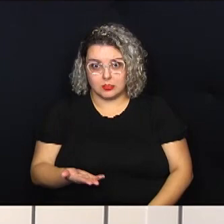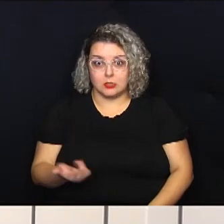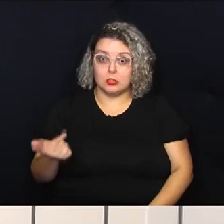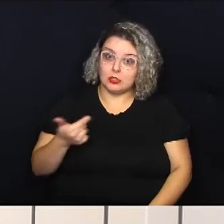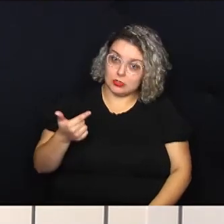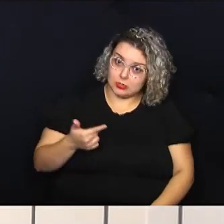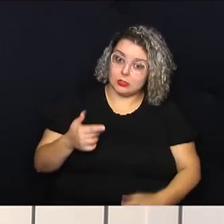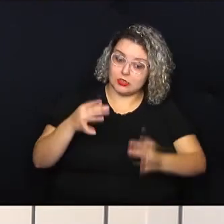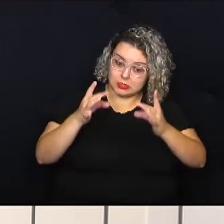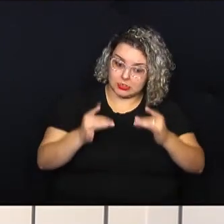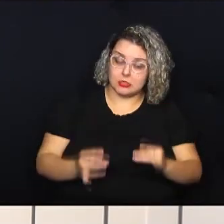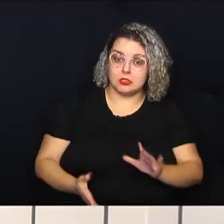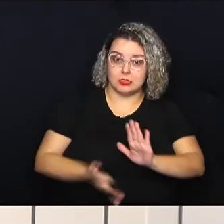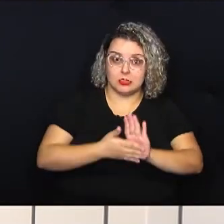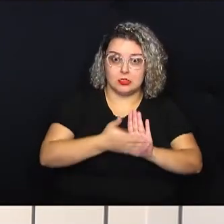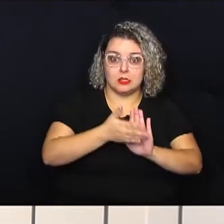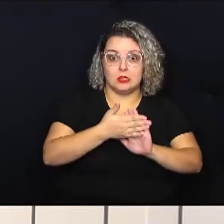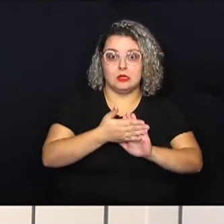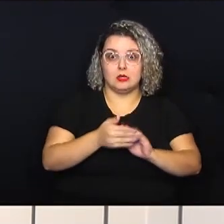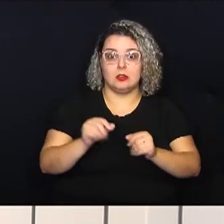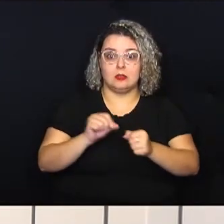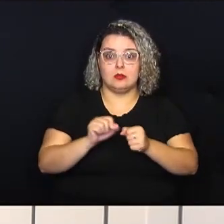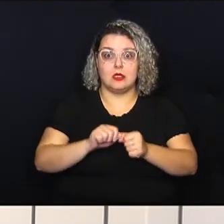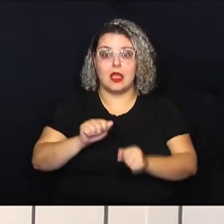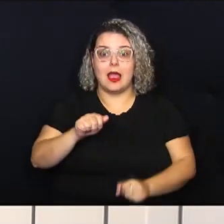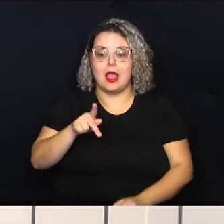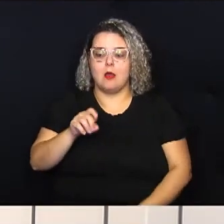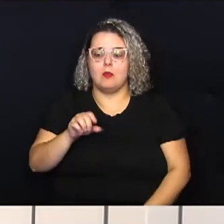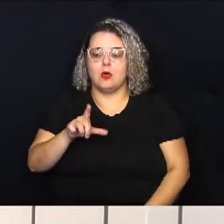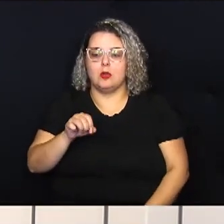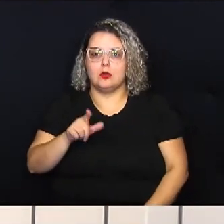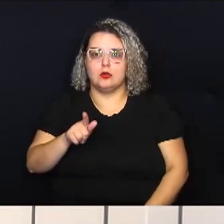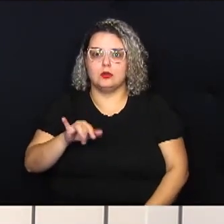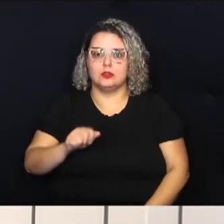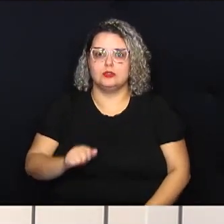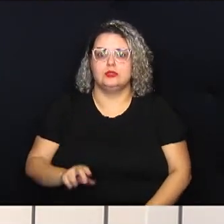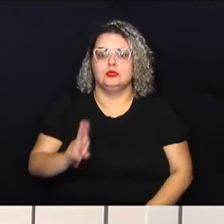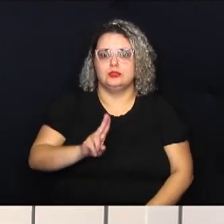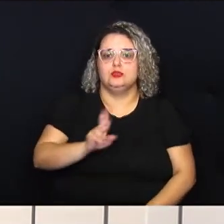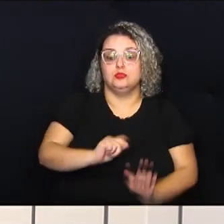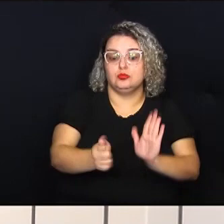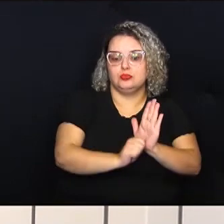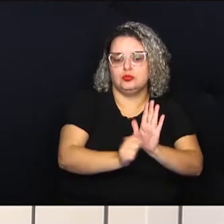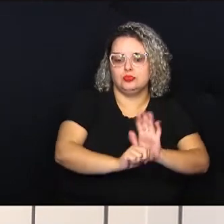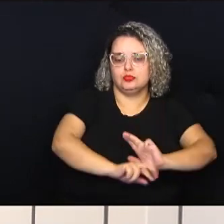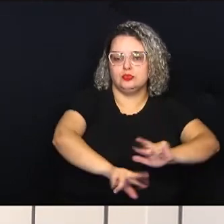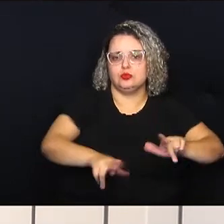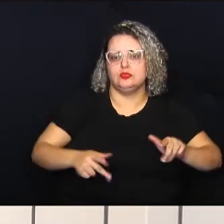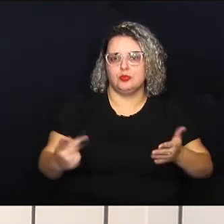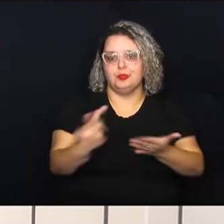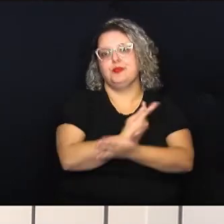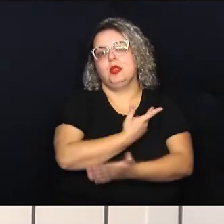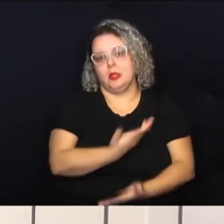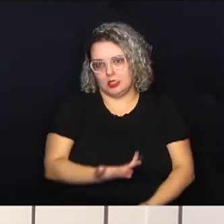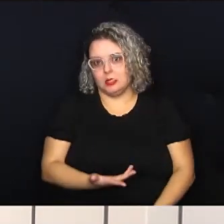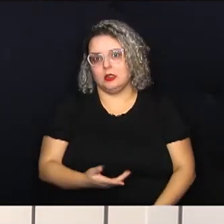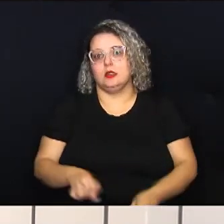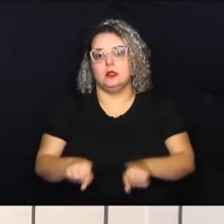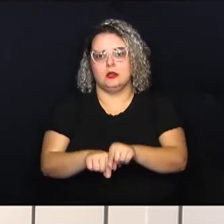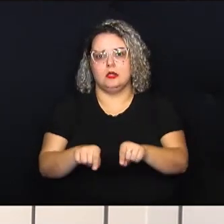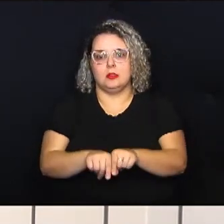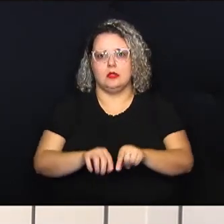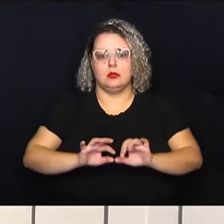define a proposta, fazem apologia ao consumo de drogas ilícitas, entre estas, a chamada